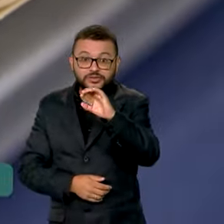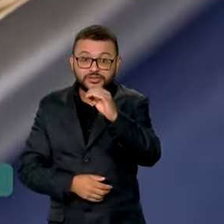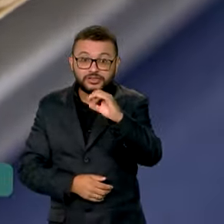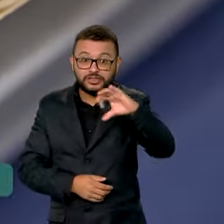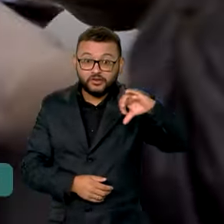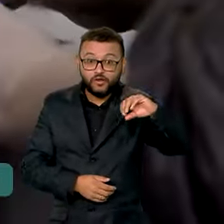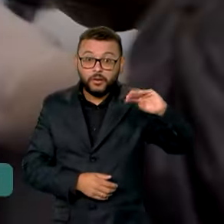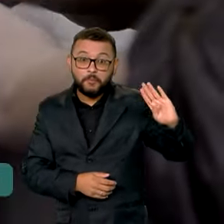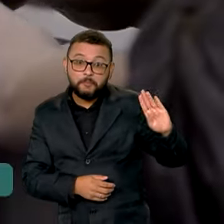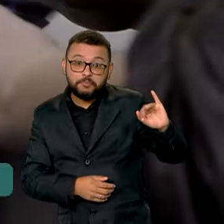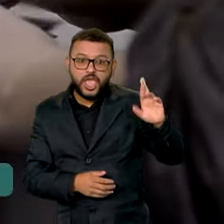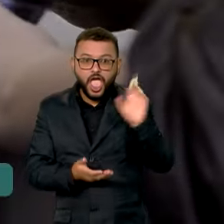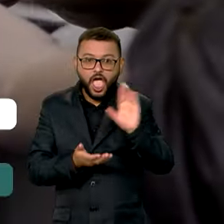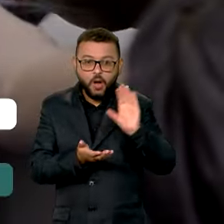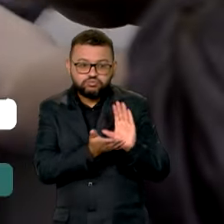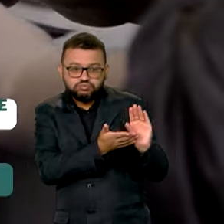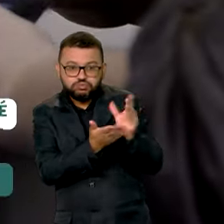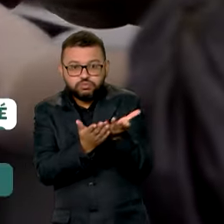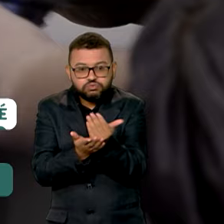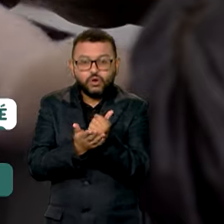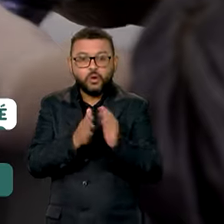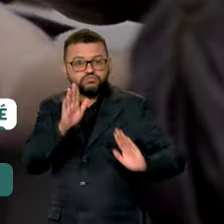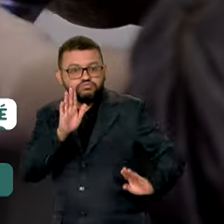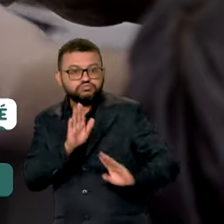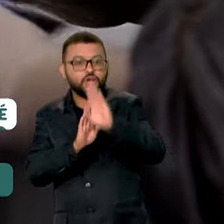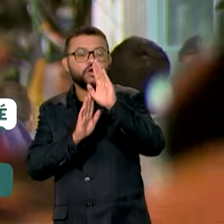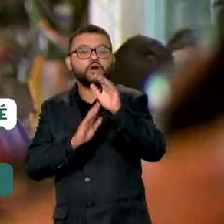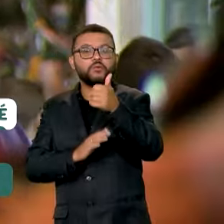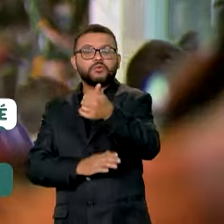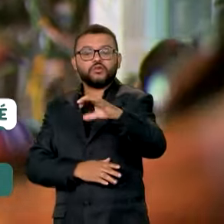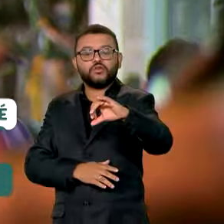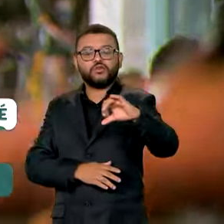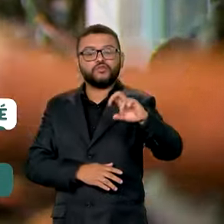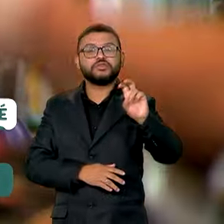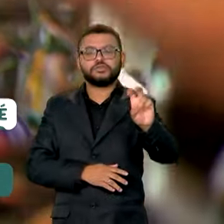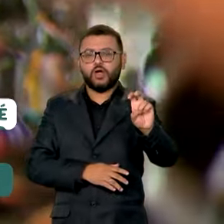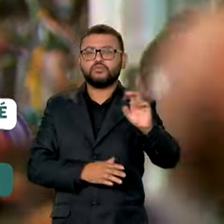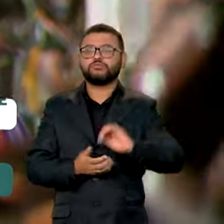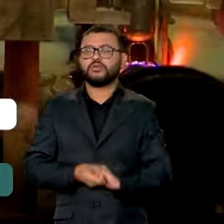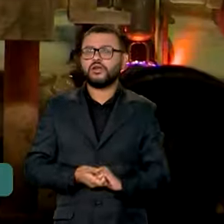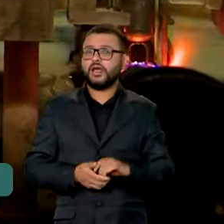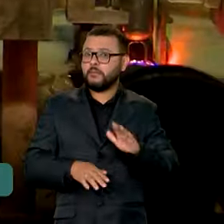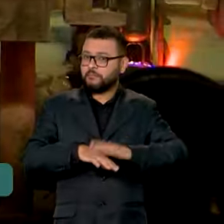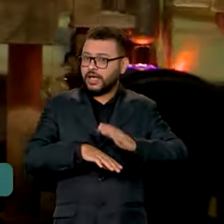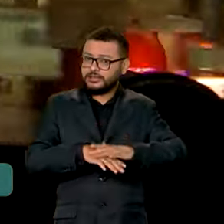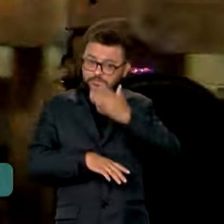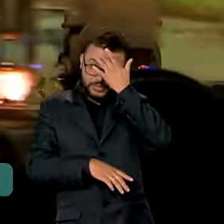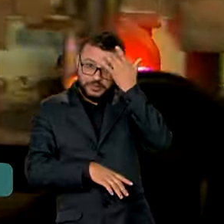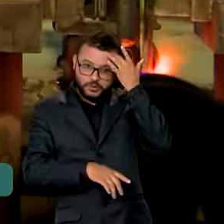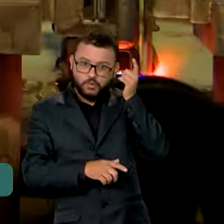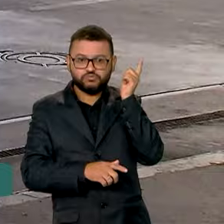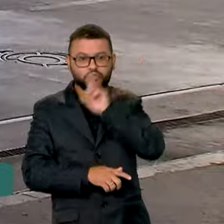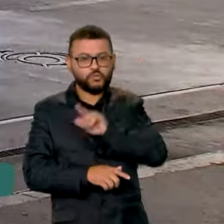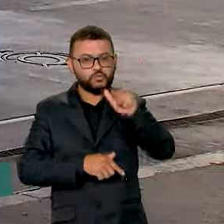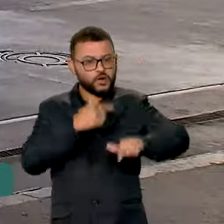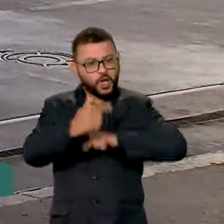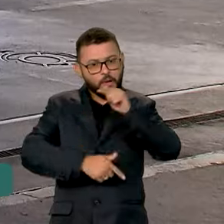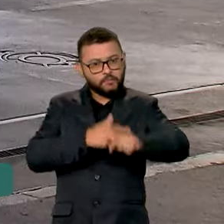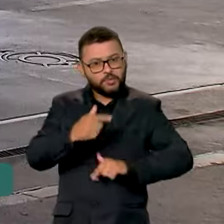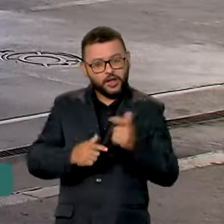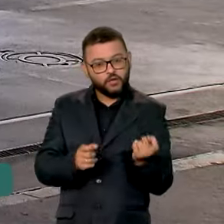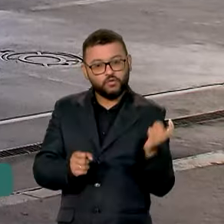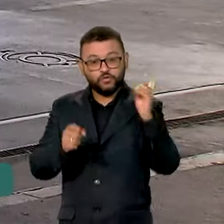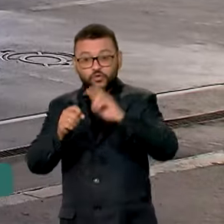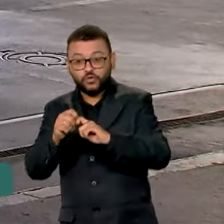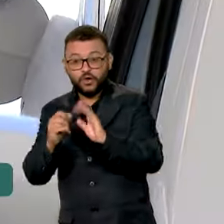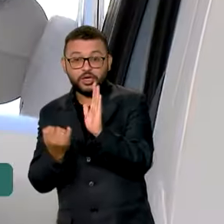de reais. Recorde para a série histórica, iniciada em 1995. Mais pessoas empregadas, recomposição